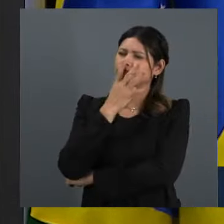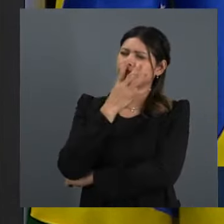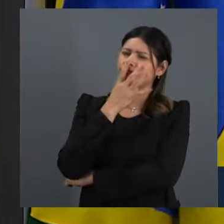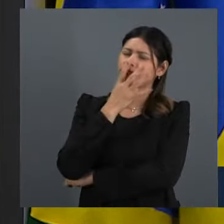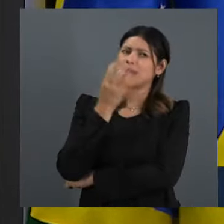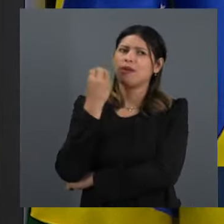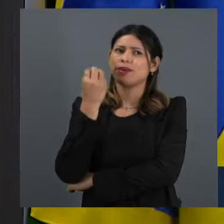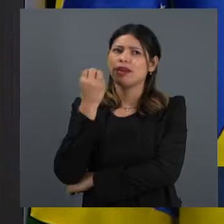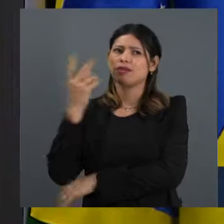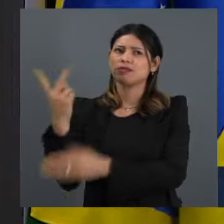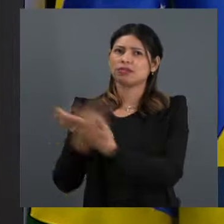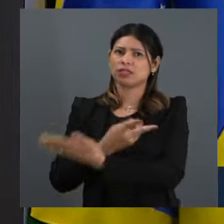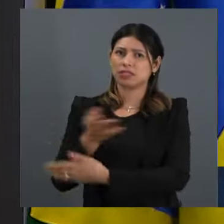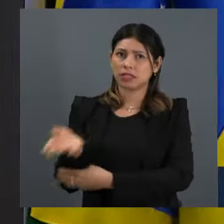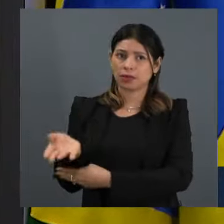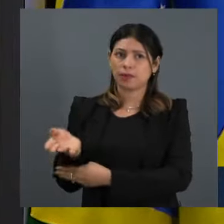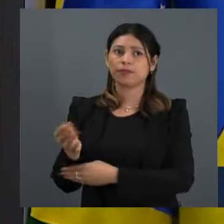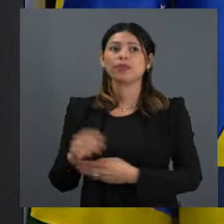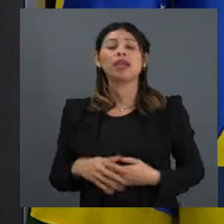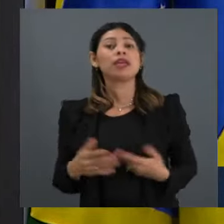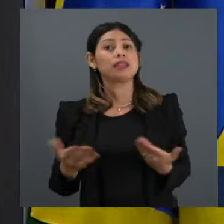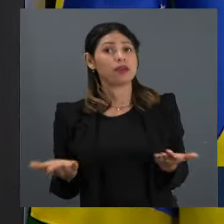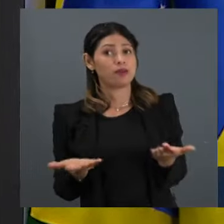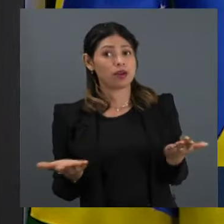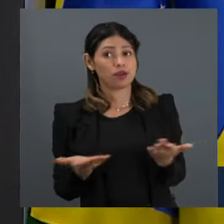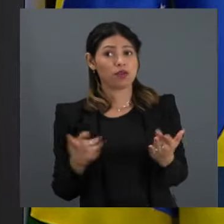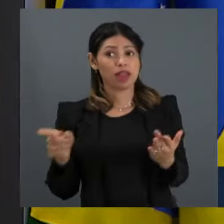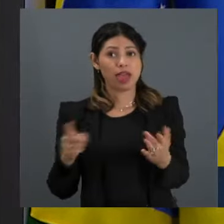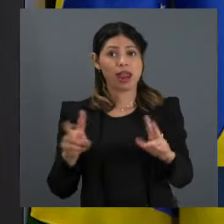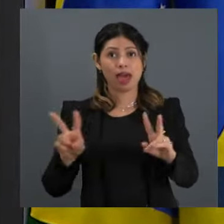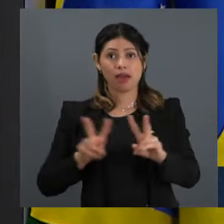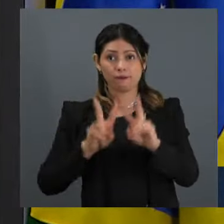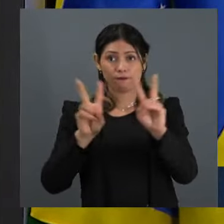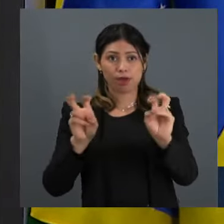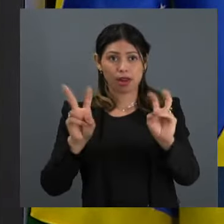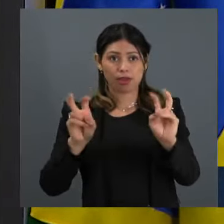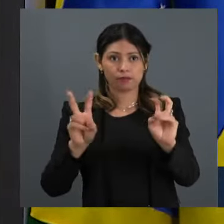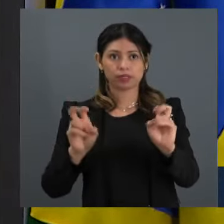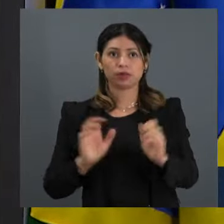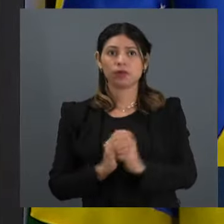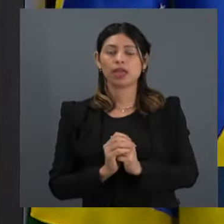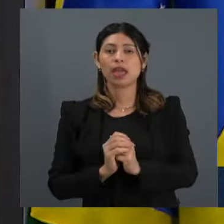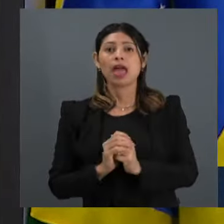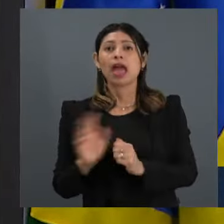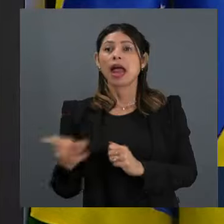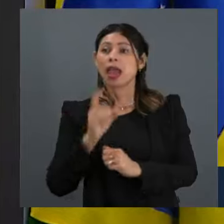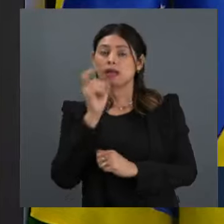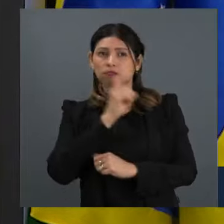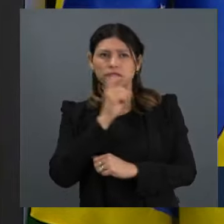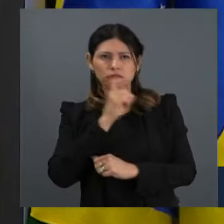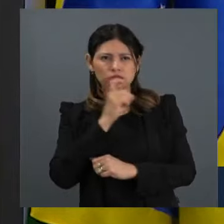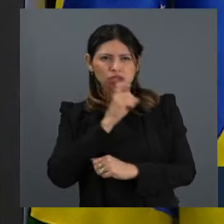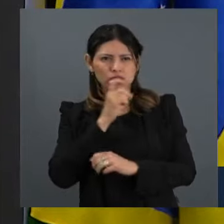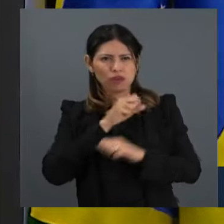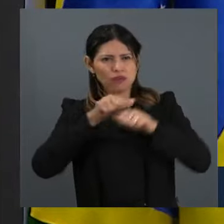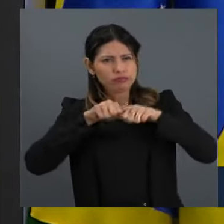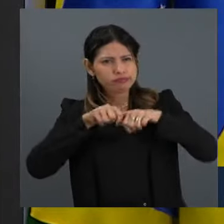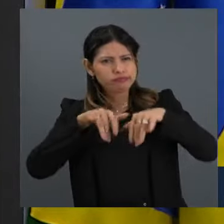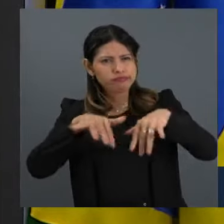Eu vou abrir aspas aqui para o discurso da posse, que ela diz, a mentira espalhada pelo poderoso ecossistema das